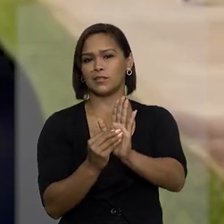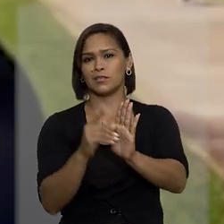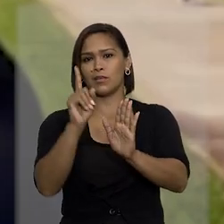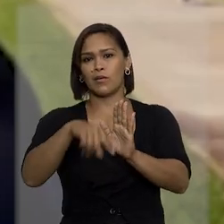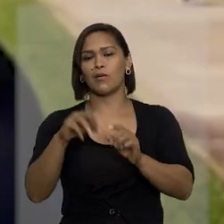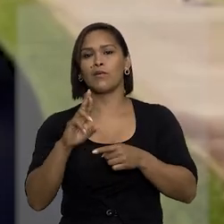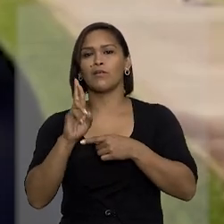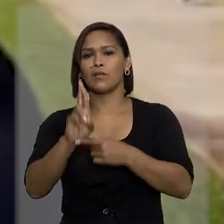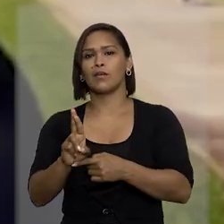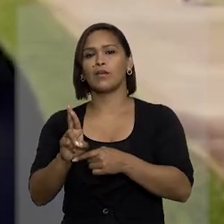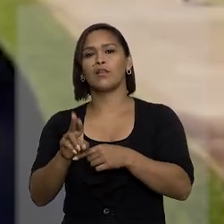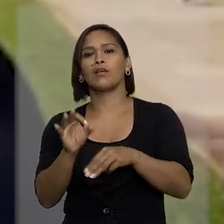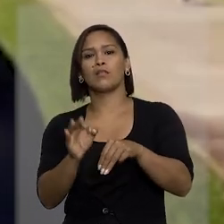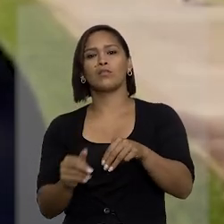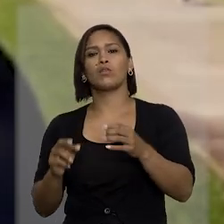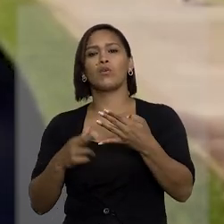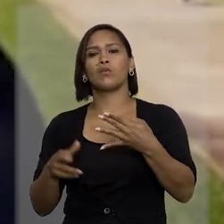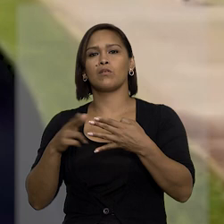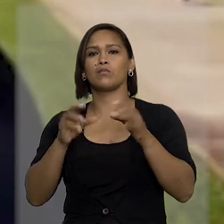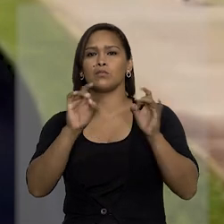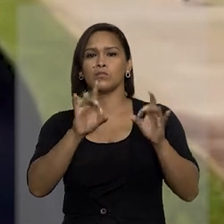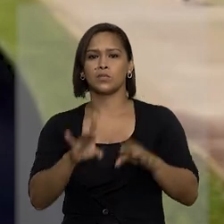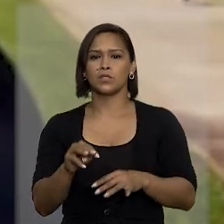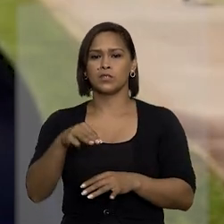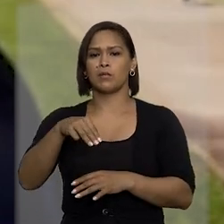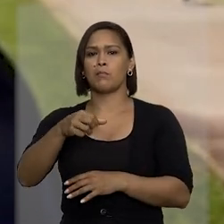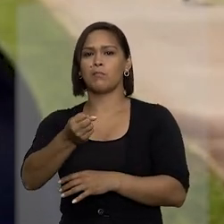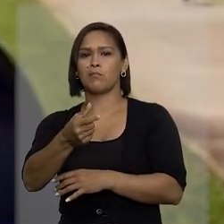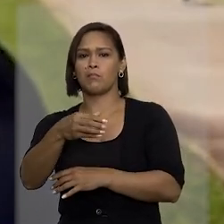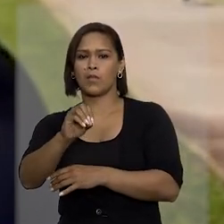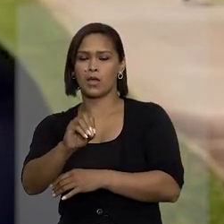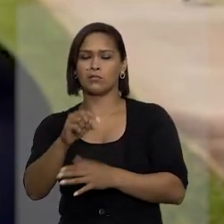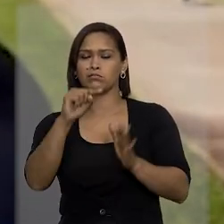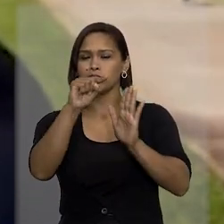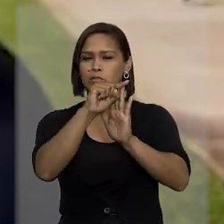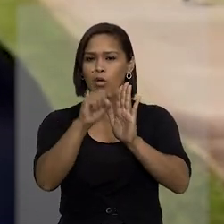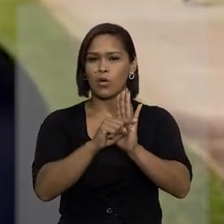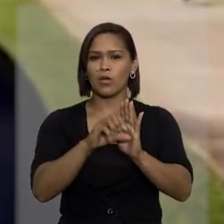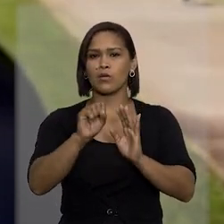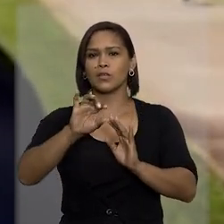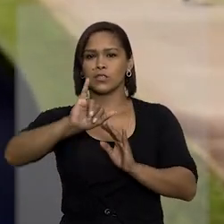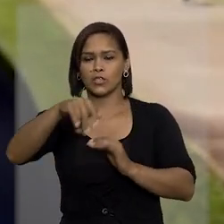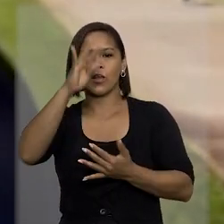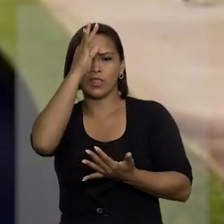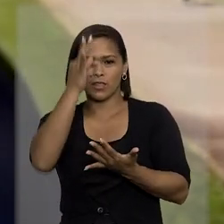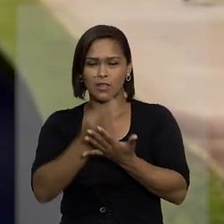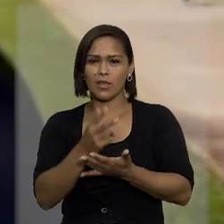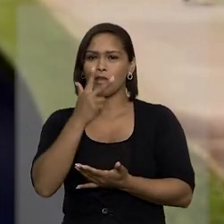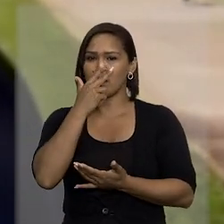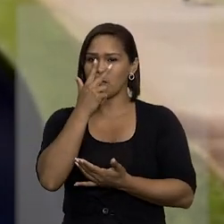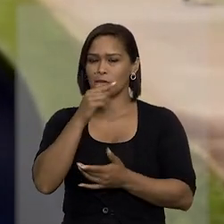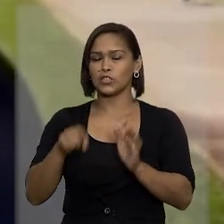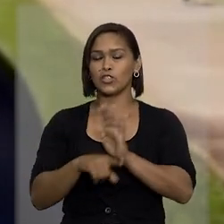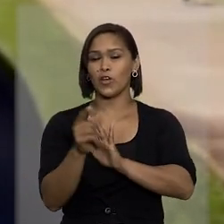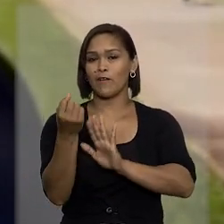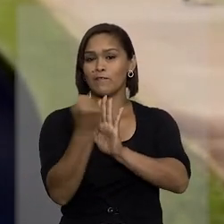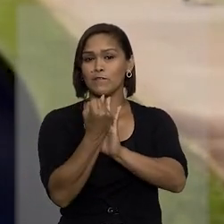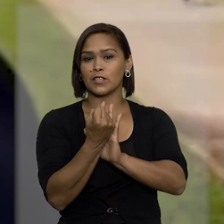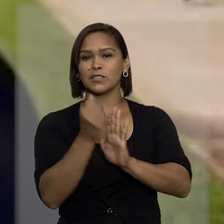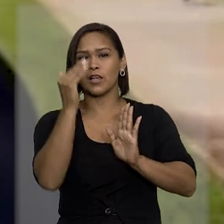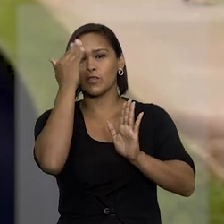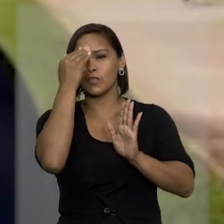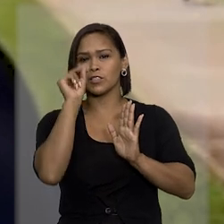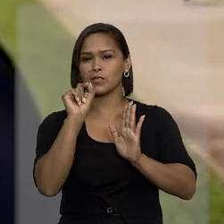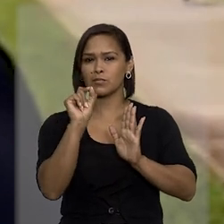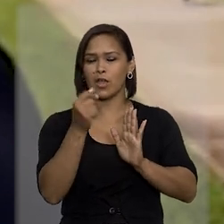O relator do Recurso Especial, ministro Marco Busi, apontou que o STJ tem tese de repetitivos, fixada no sentido